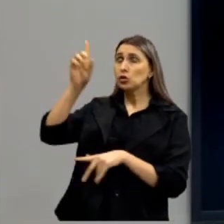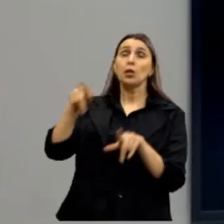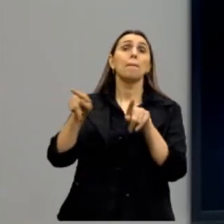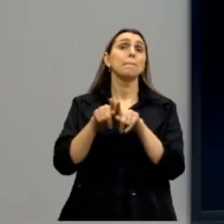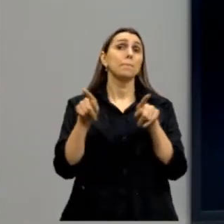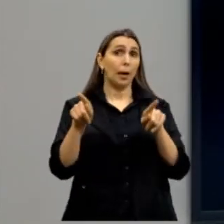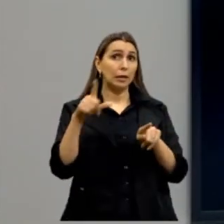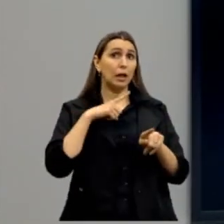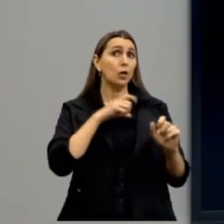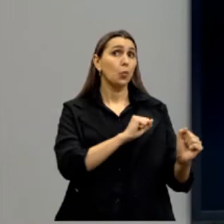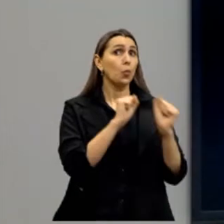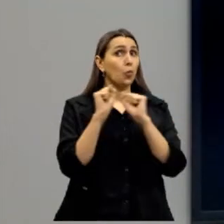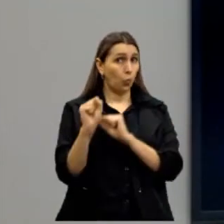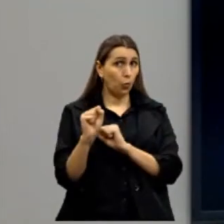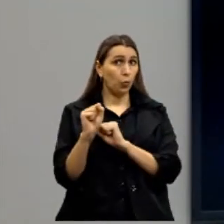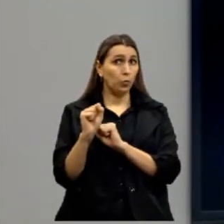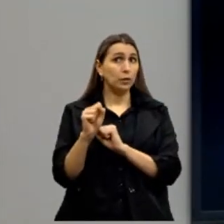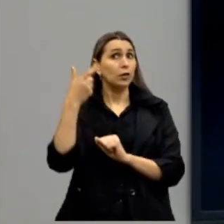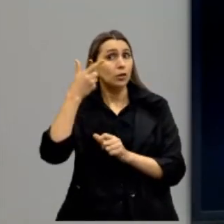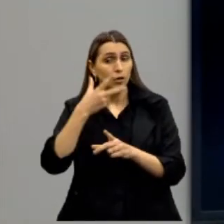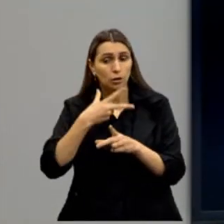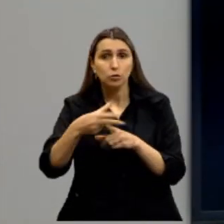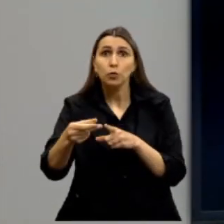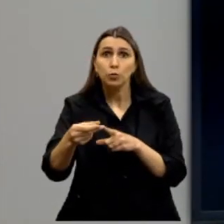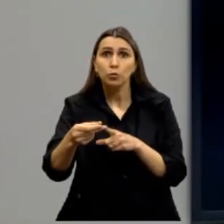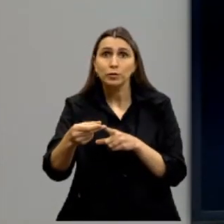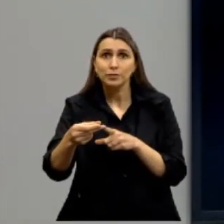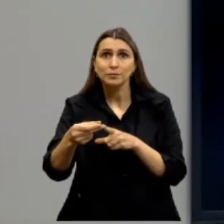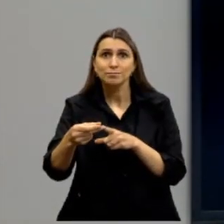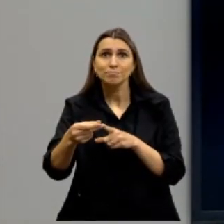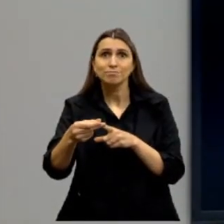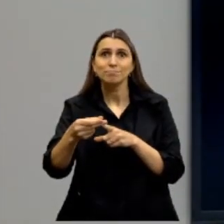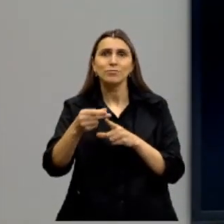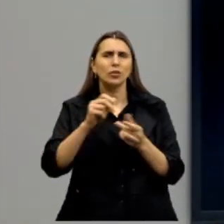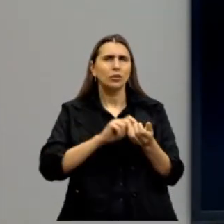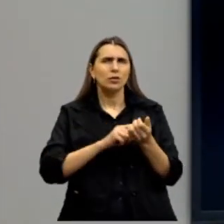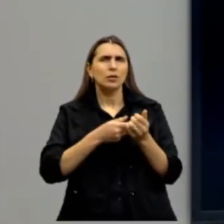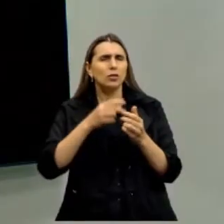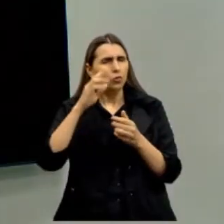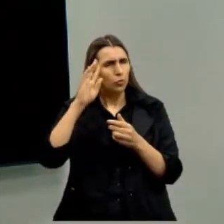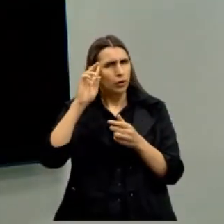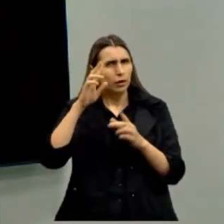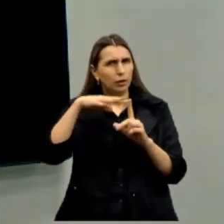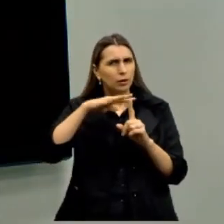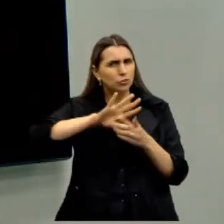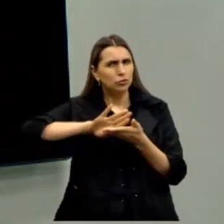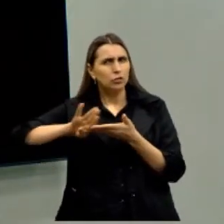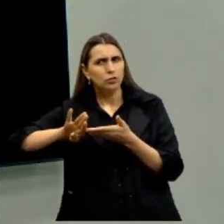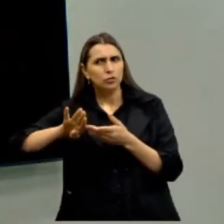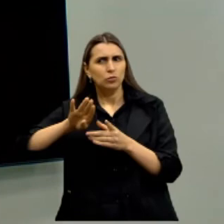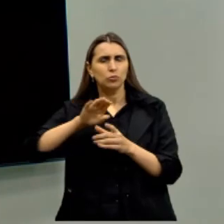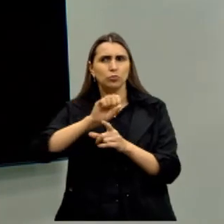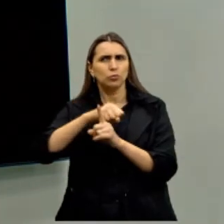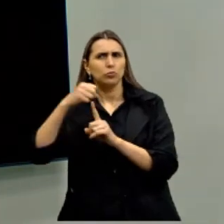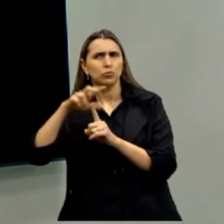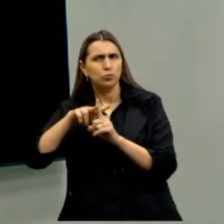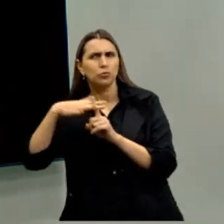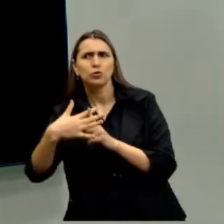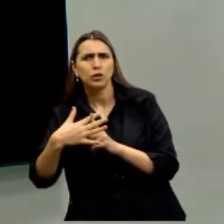uma possibilidade de uma conquista. Então, desmistificando um pouco aqui a ideia do socialismo e do comunismo.